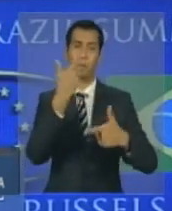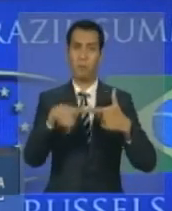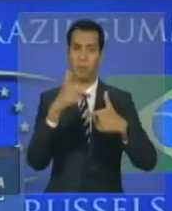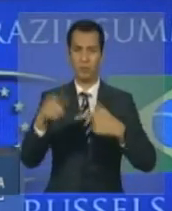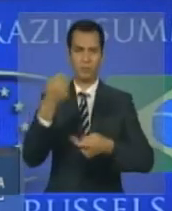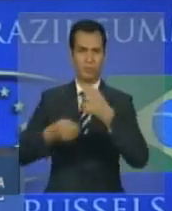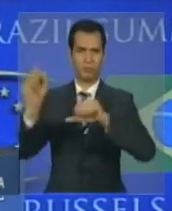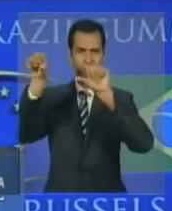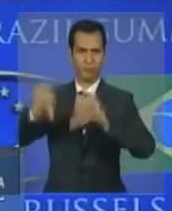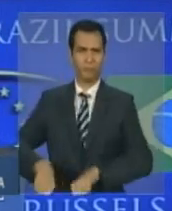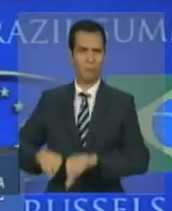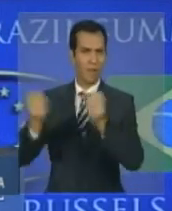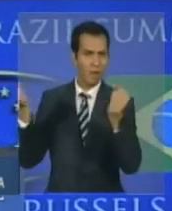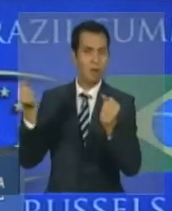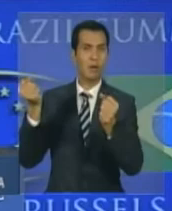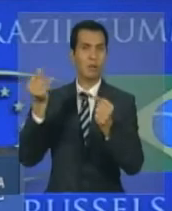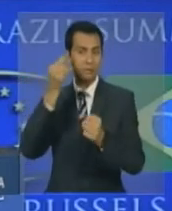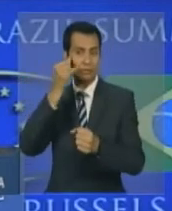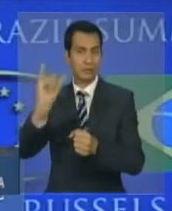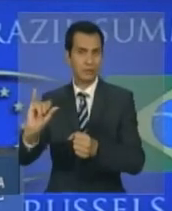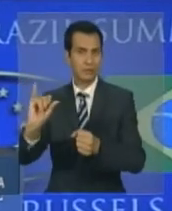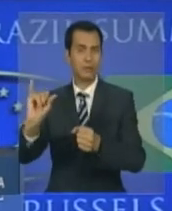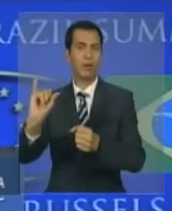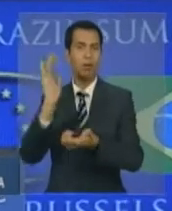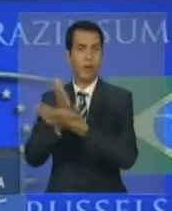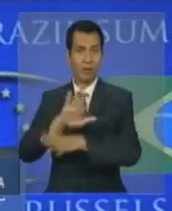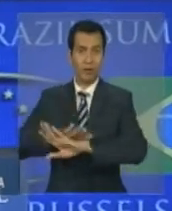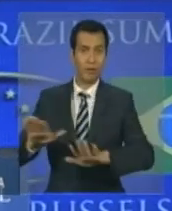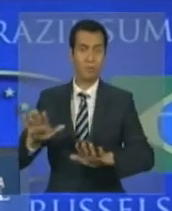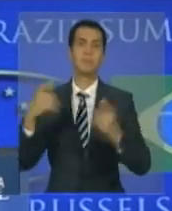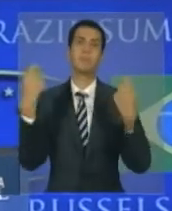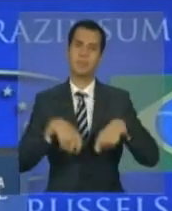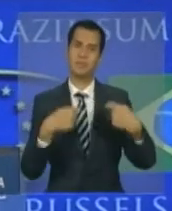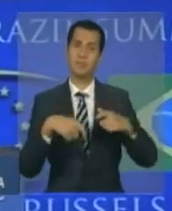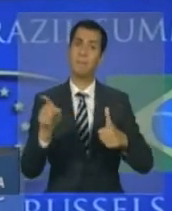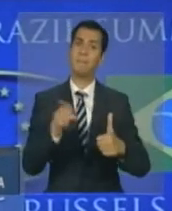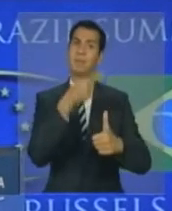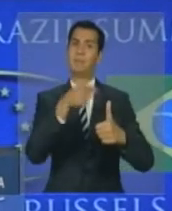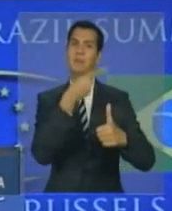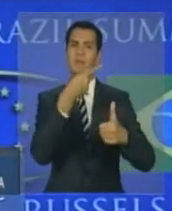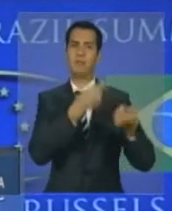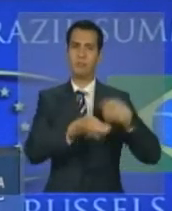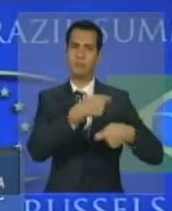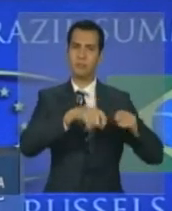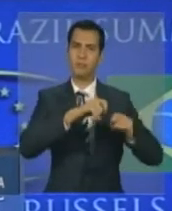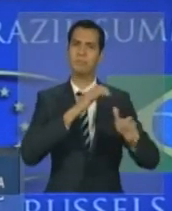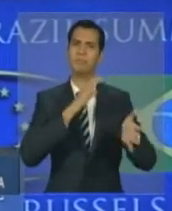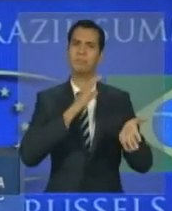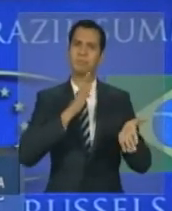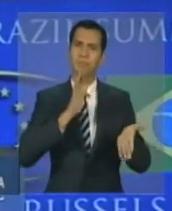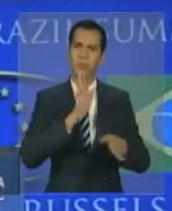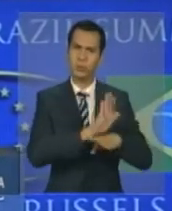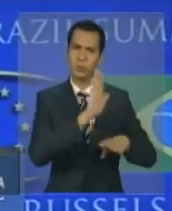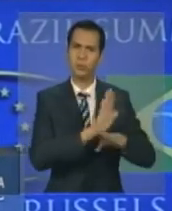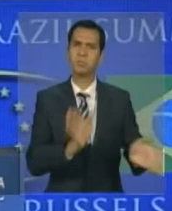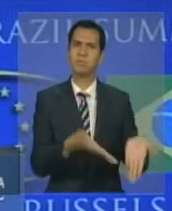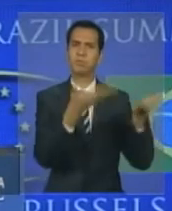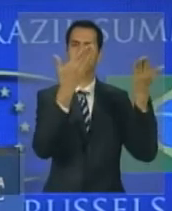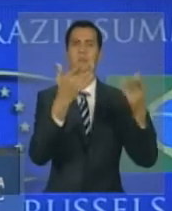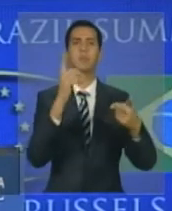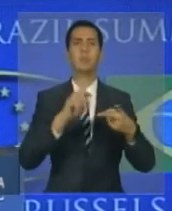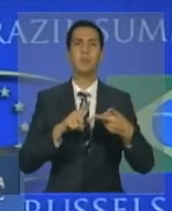virá pelo estímulo ao crescimento econômico, por políticas de estabilidade